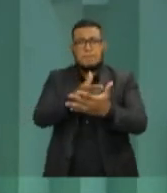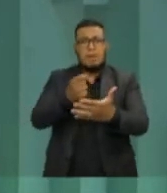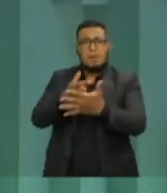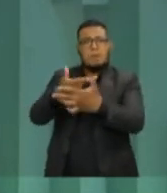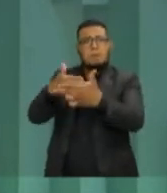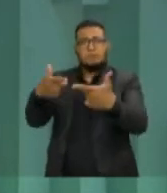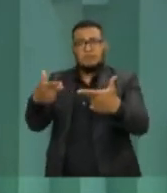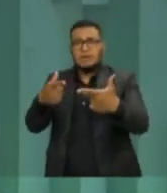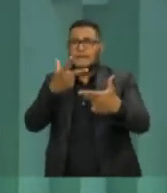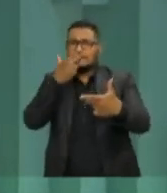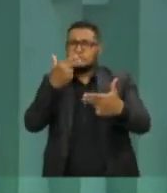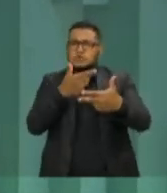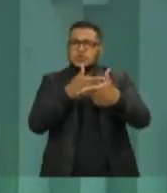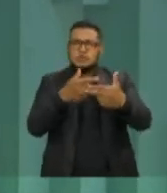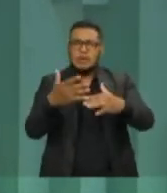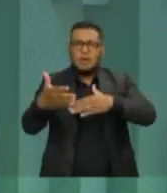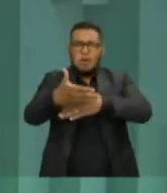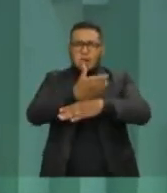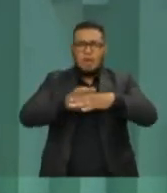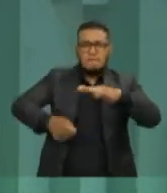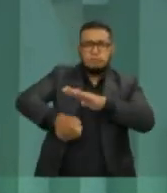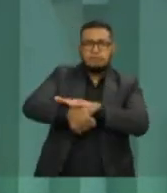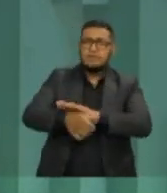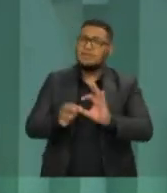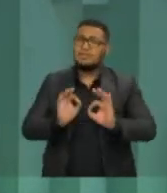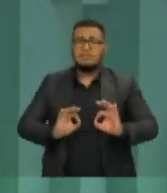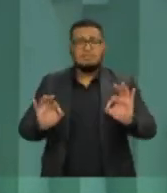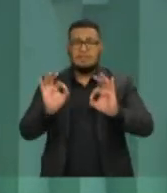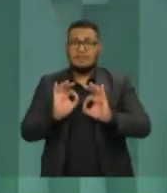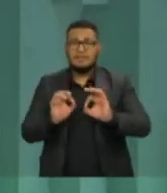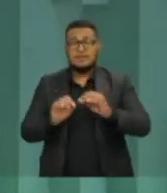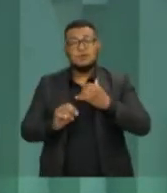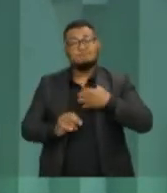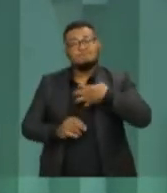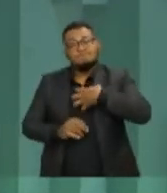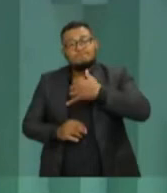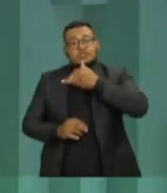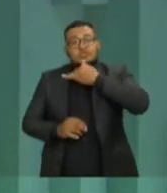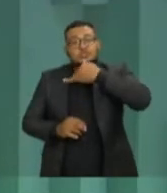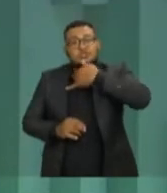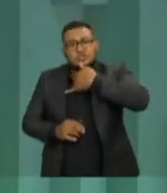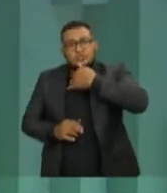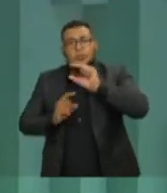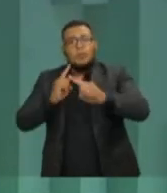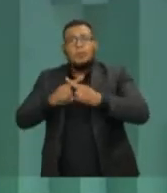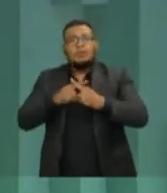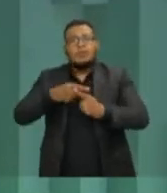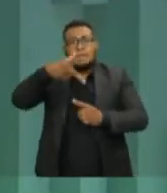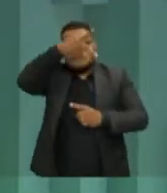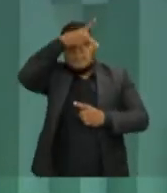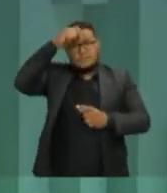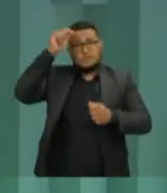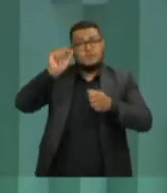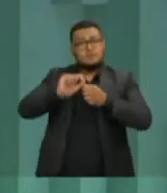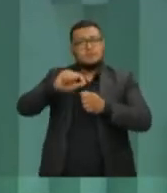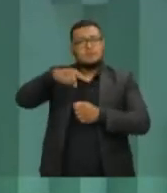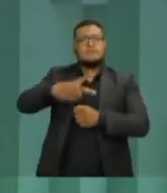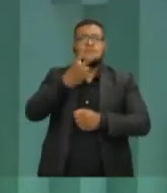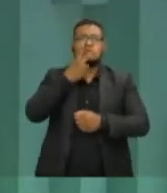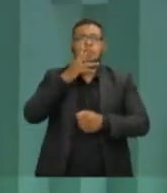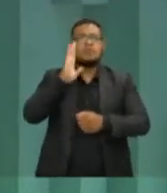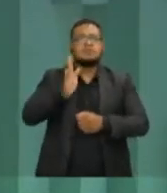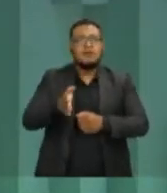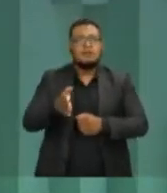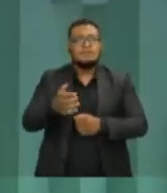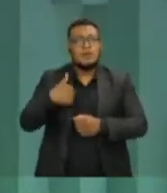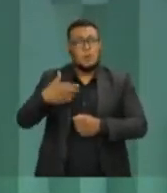processo por corrupção. Eu fico muito triste, porque nós queremos dizer assim, o que o prefeito pode fazer por vitória? Eu já fiz muito, então